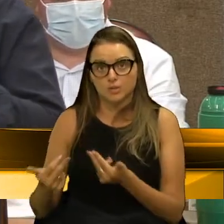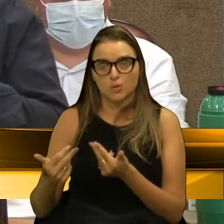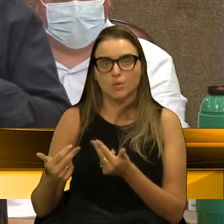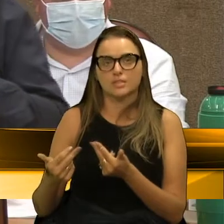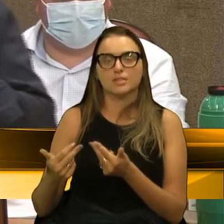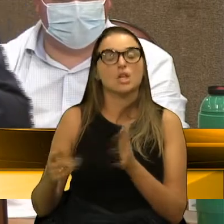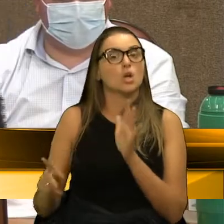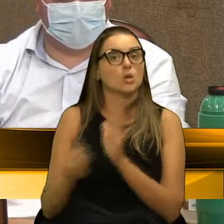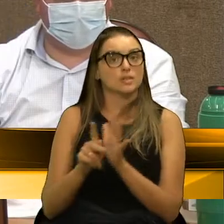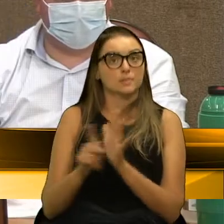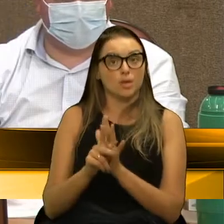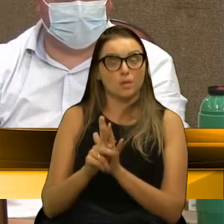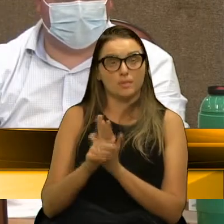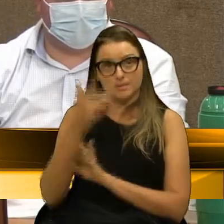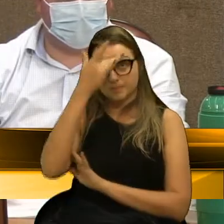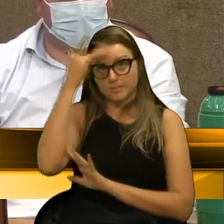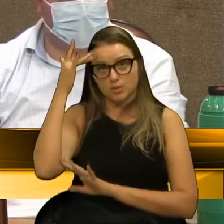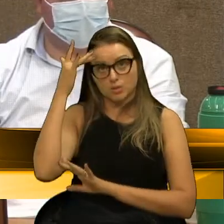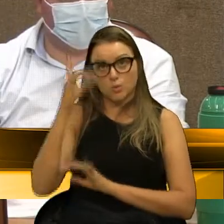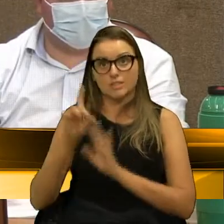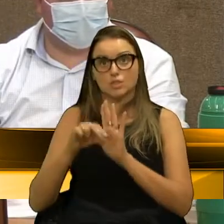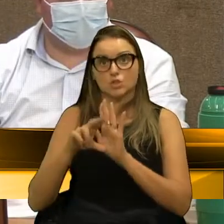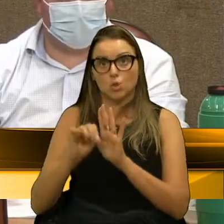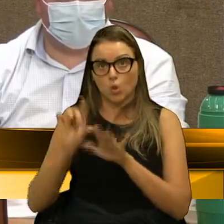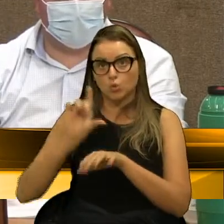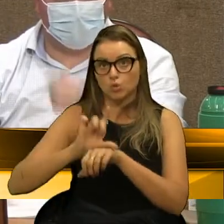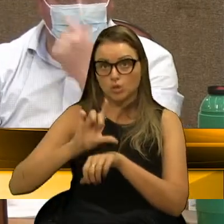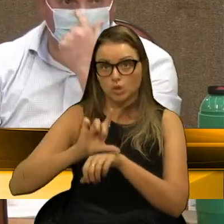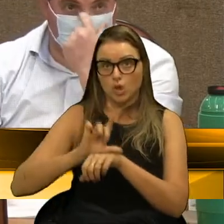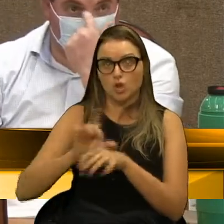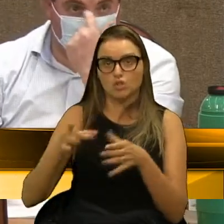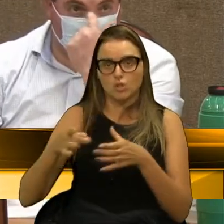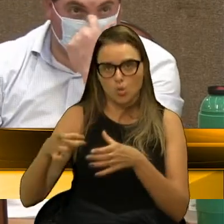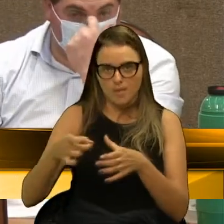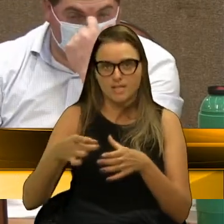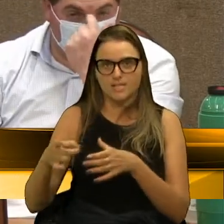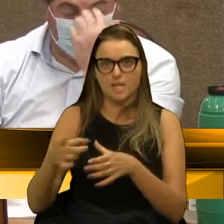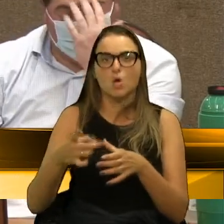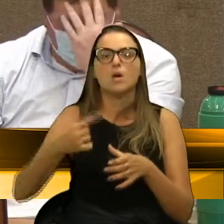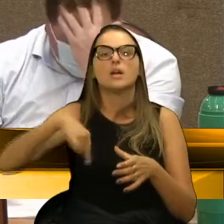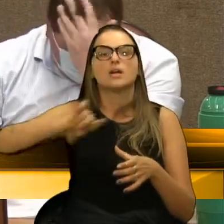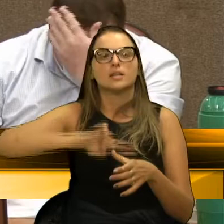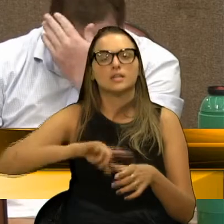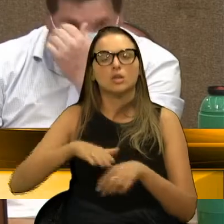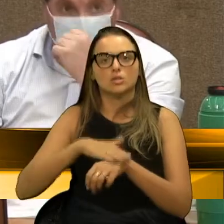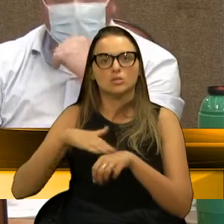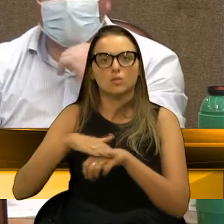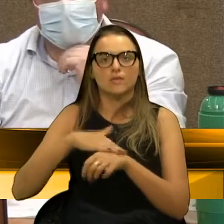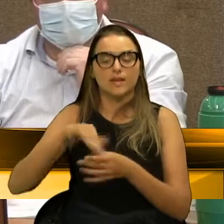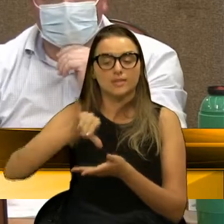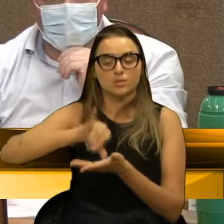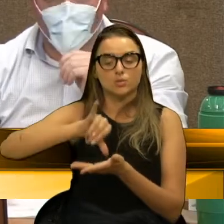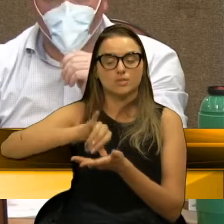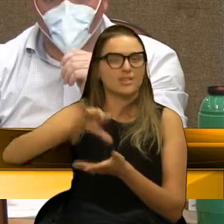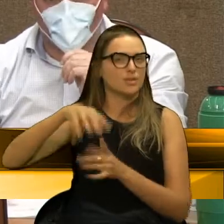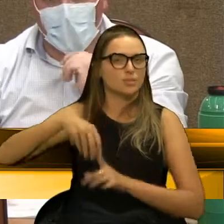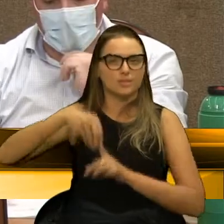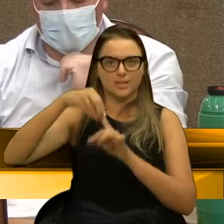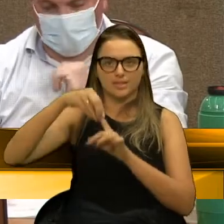comerciantes, já lhe conseguiu... E os próprios comerciantes, que a gente conversa muito aqui na região central, principalmente,